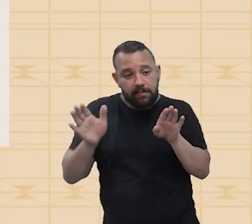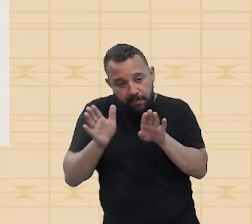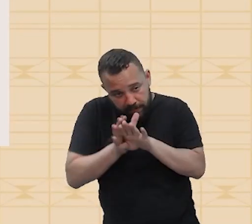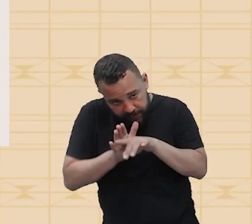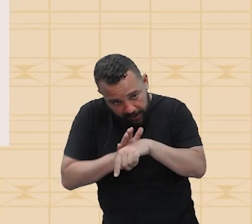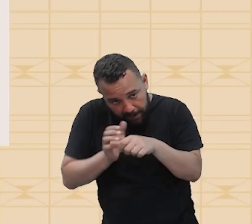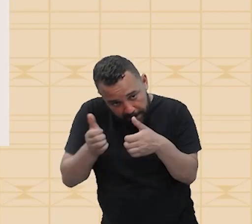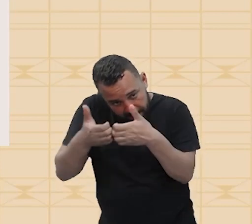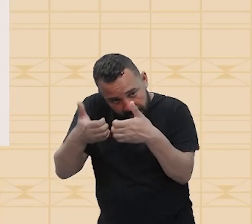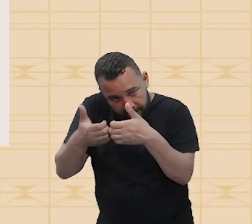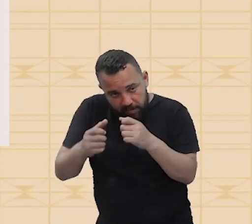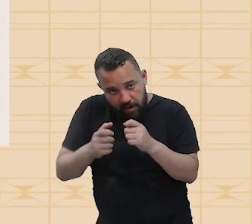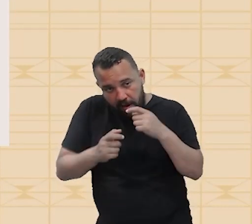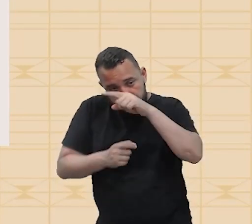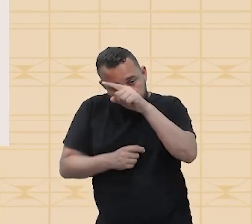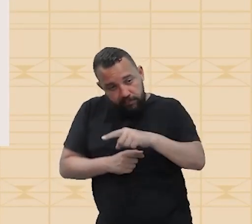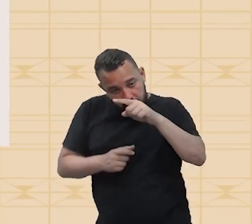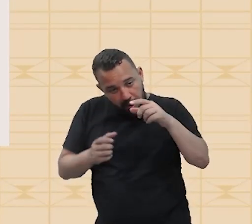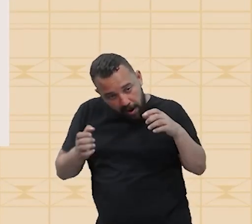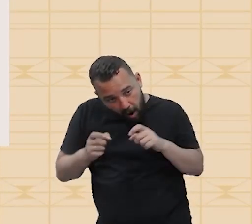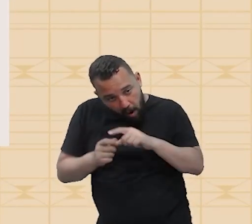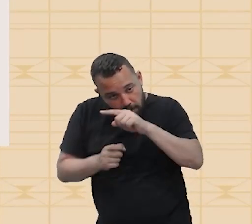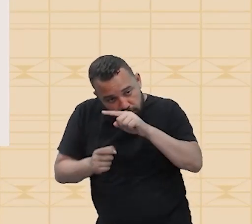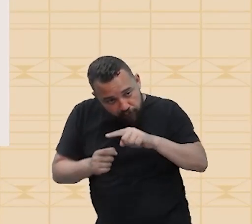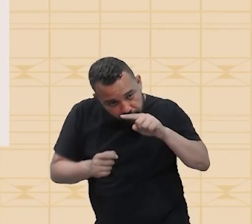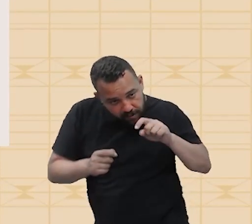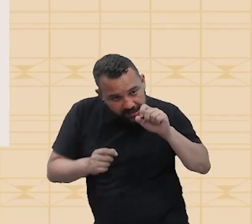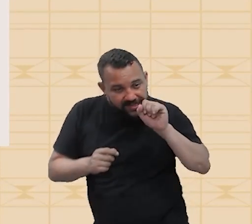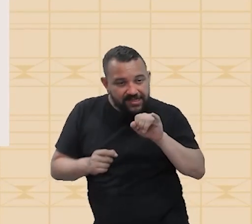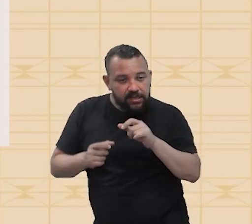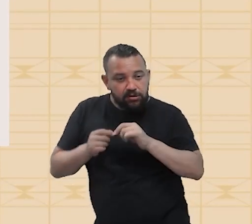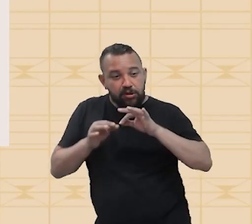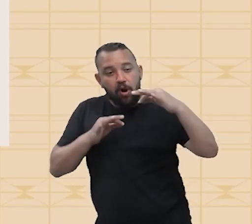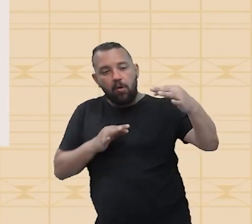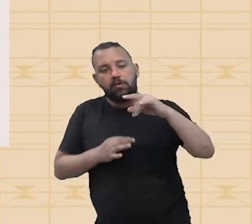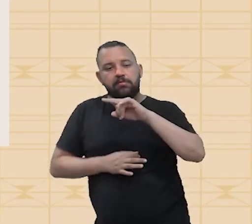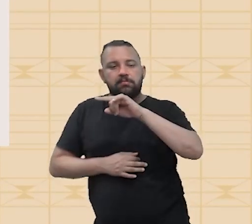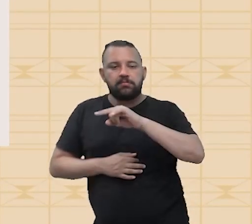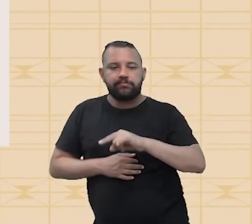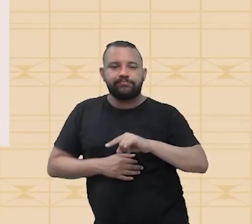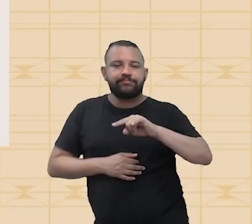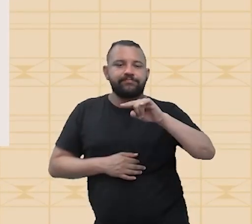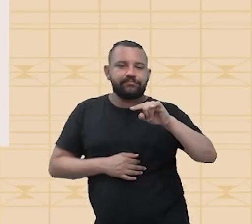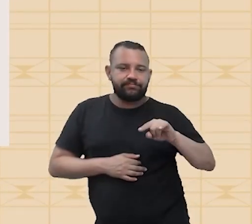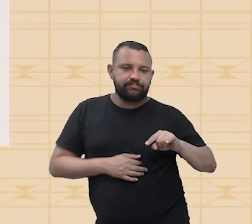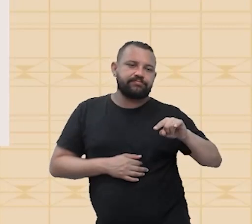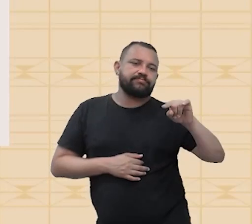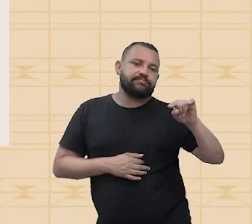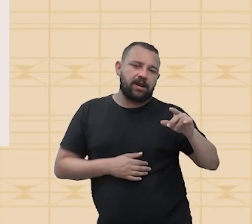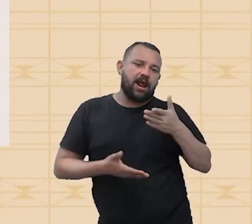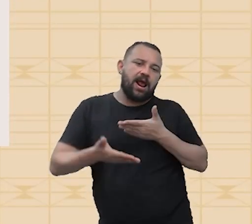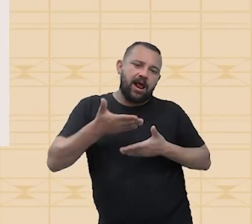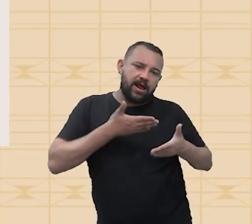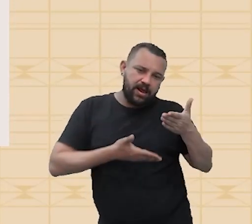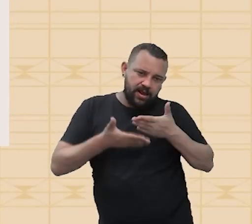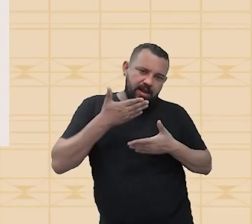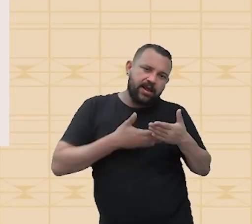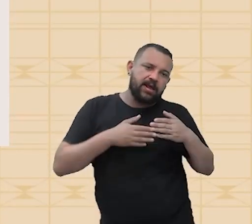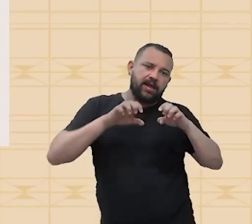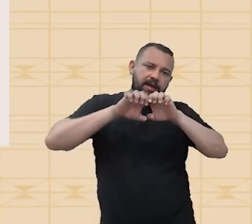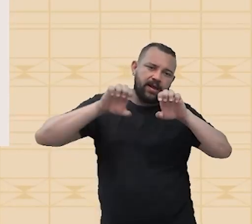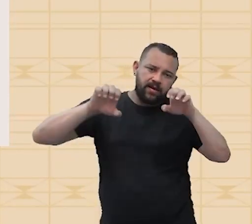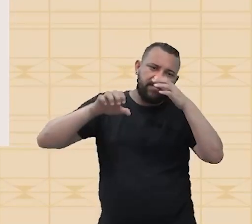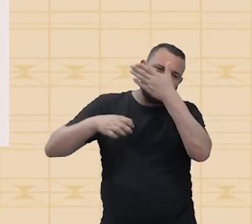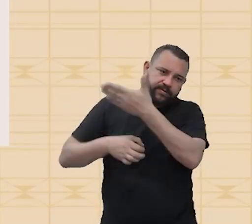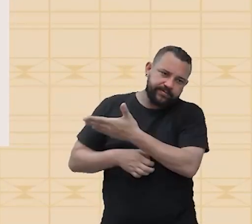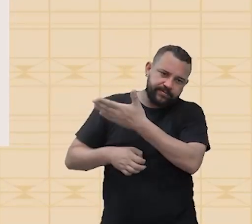aumentar. Se nós nos afastamos dela, a frequência vai diminuir. E, dessa maneira, a relação da equação do efeito